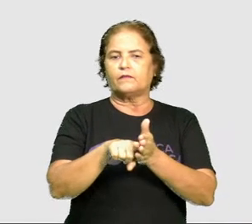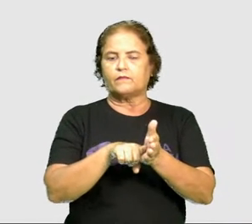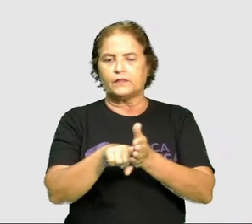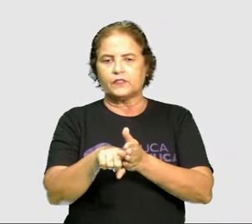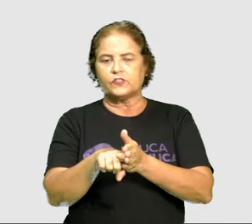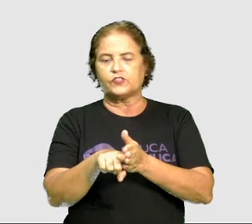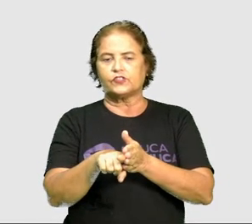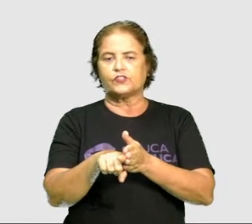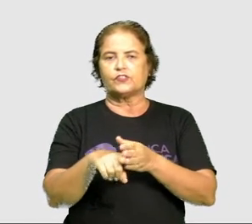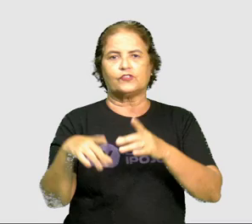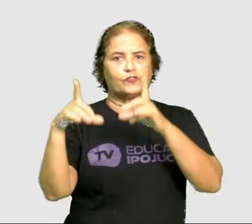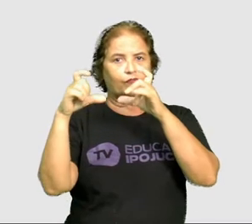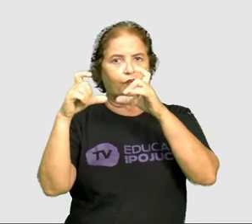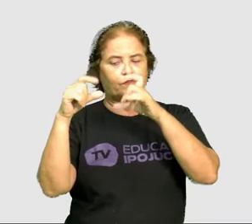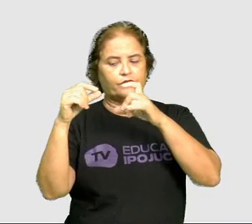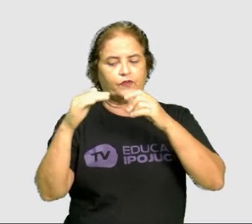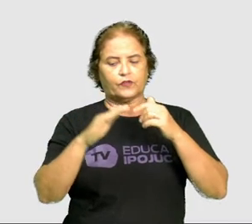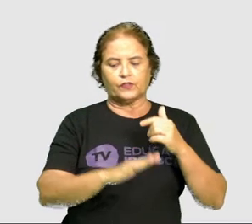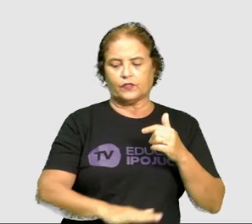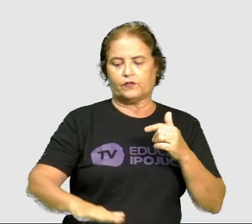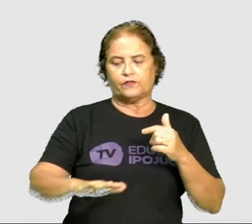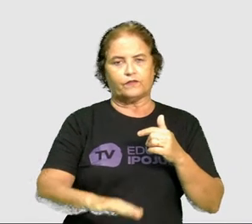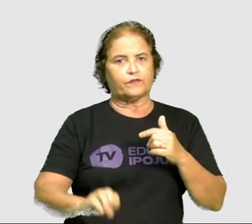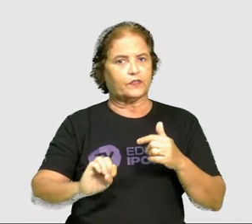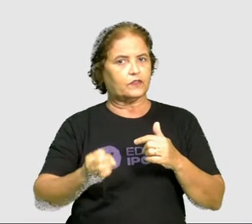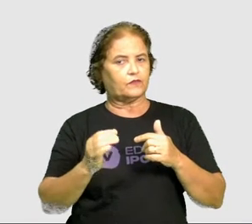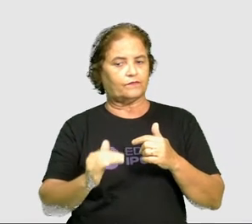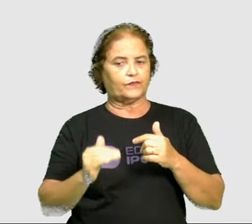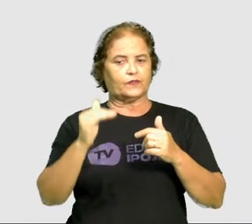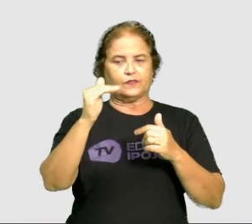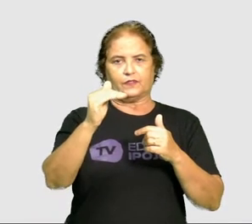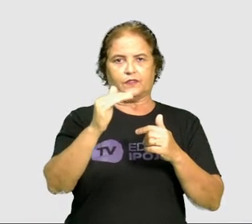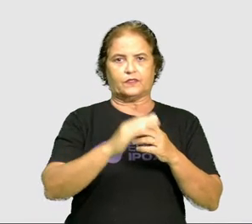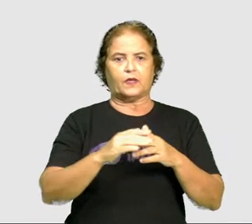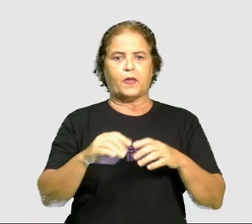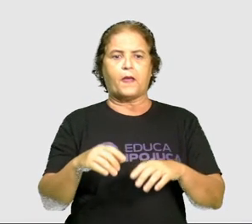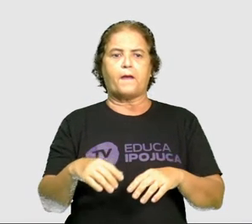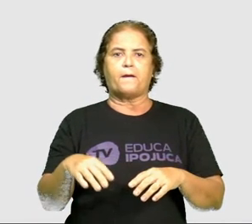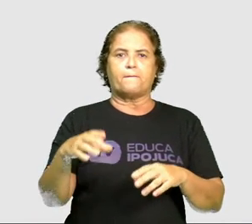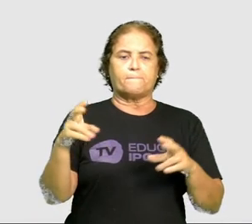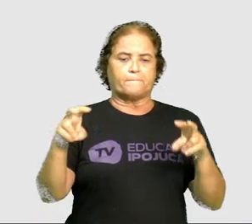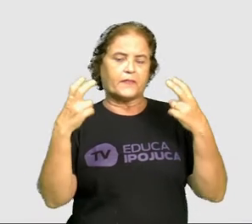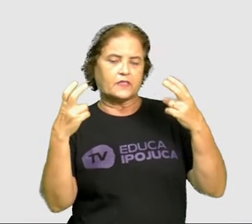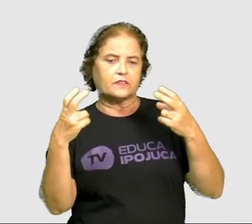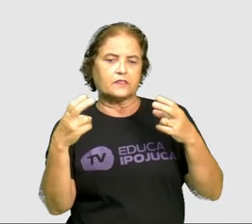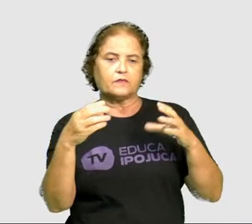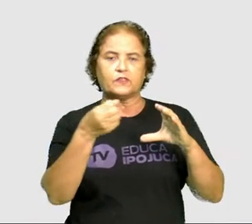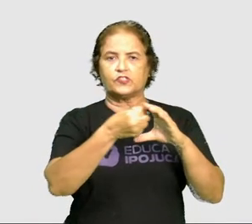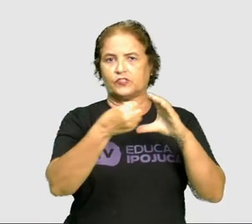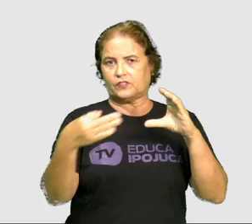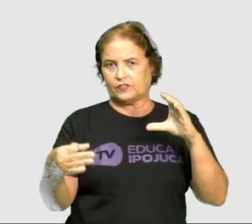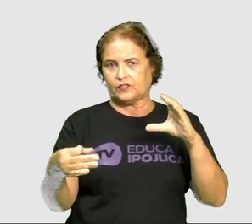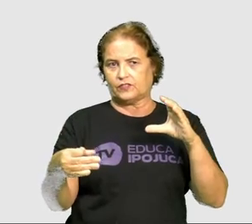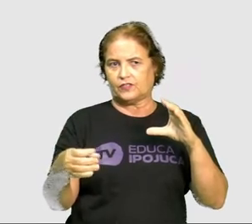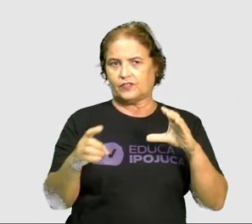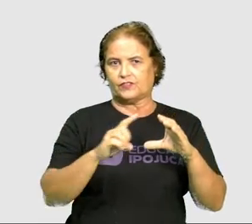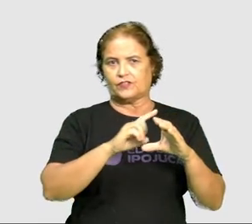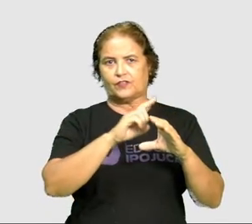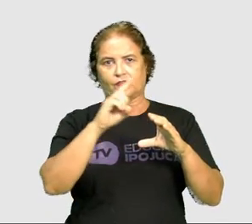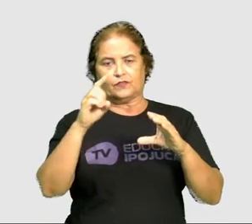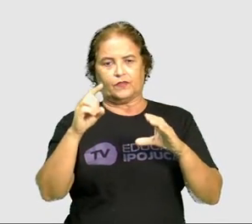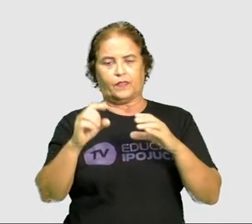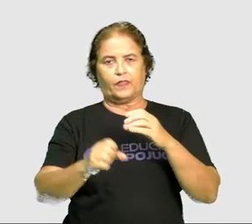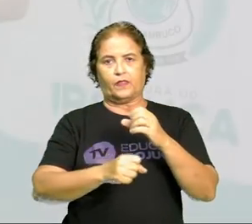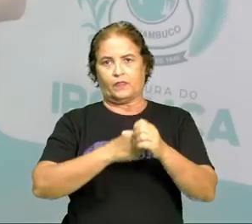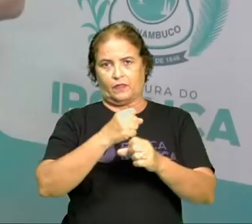sua infância ou adolescência. Perceba as suas características da época. Descreva por escrito